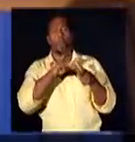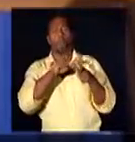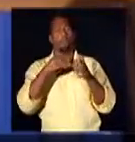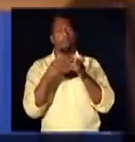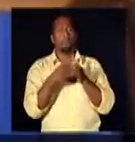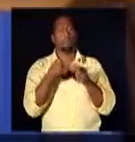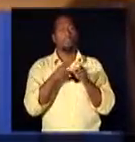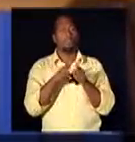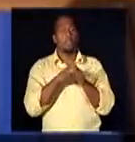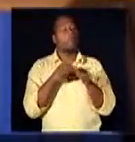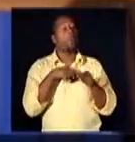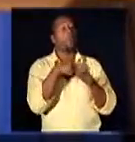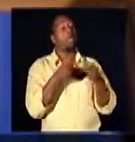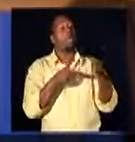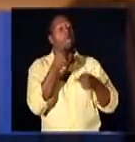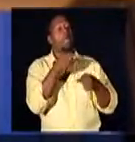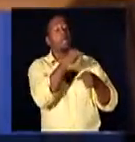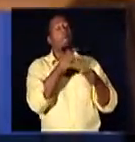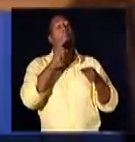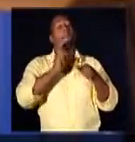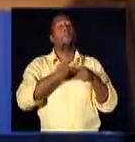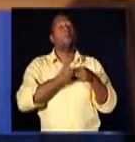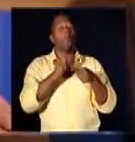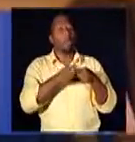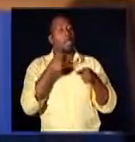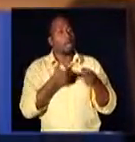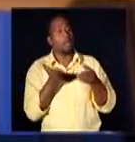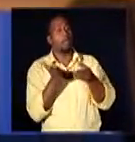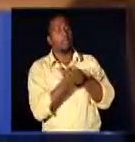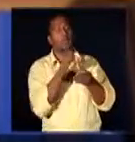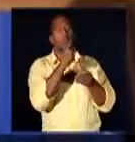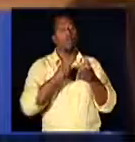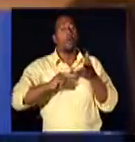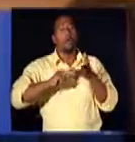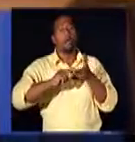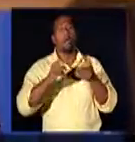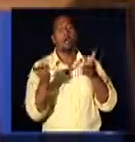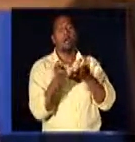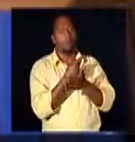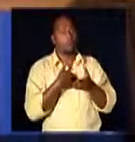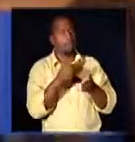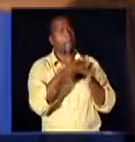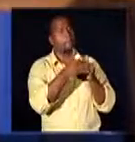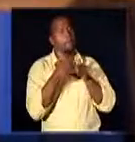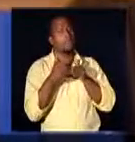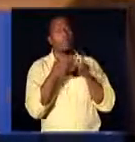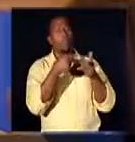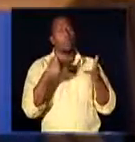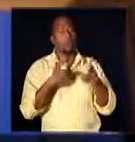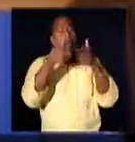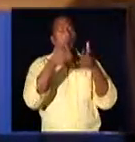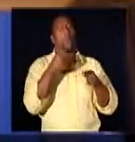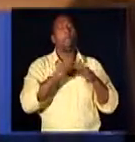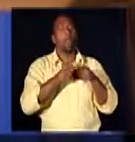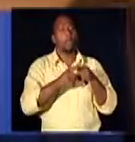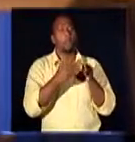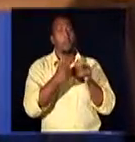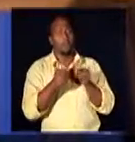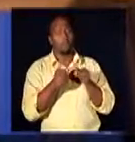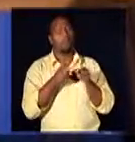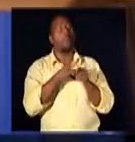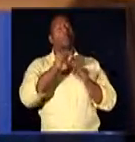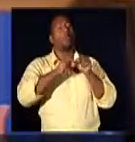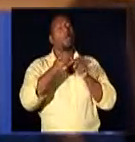inicia o processo. Então, é aquele momento em que ele vai dizer contra quem ele demanda, quem é ele, né? O nome, a qualificação,